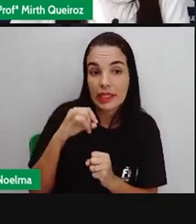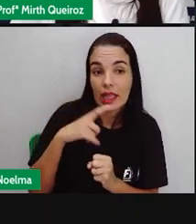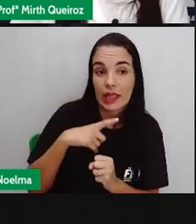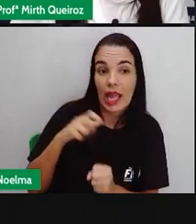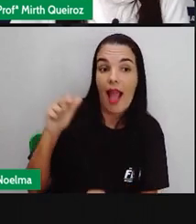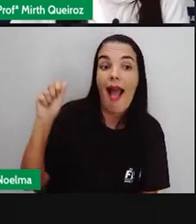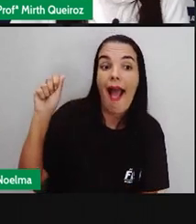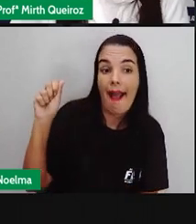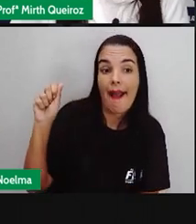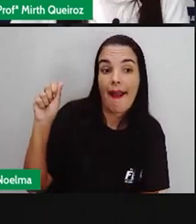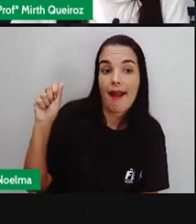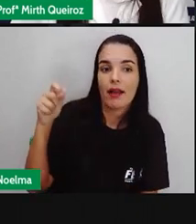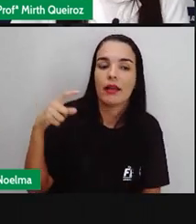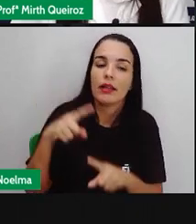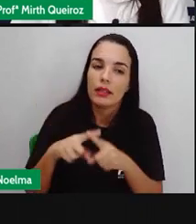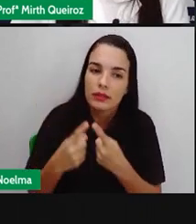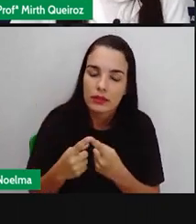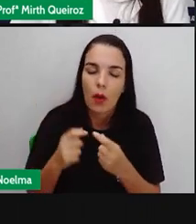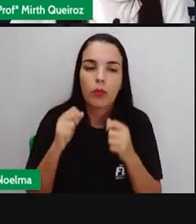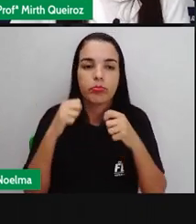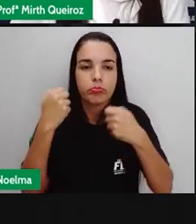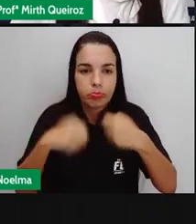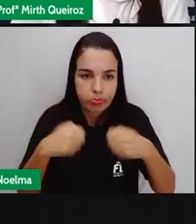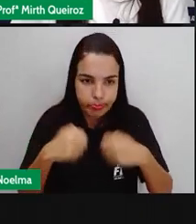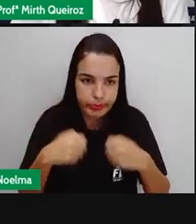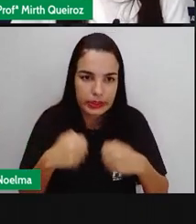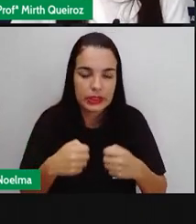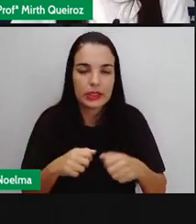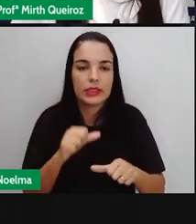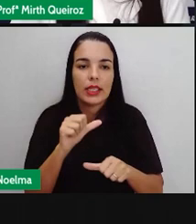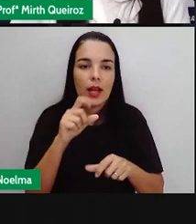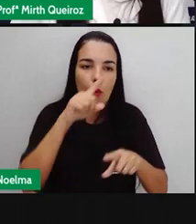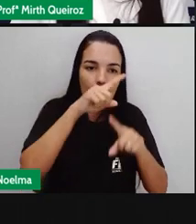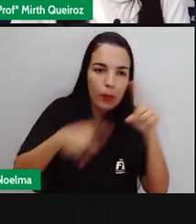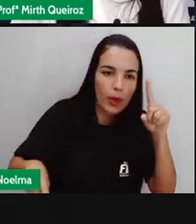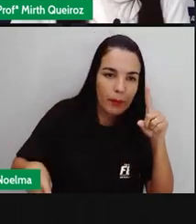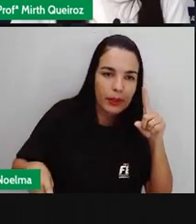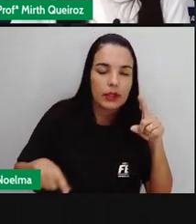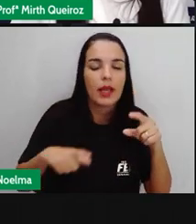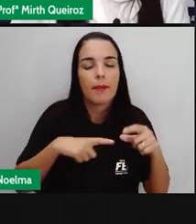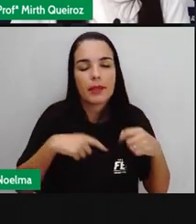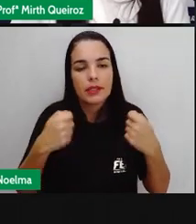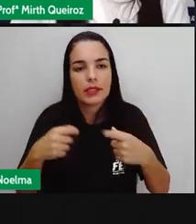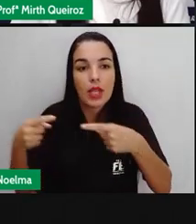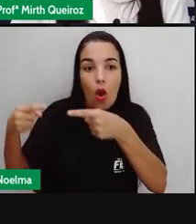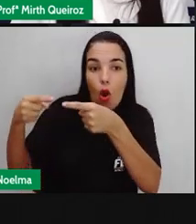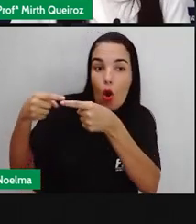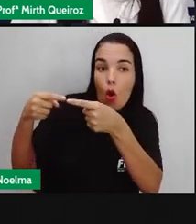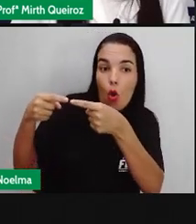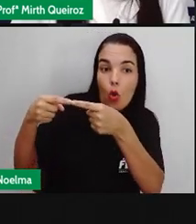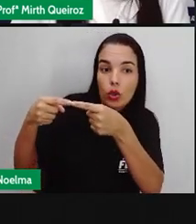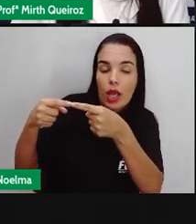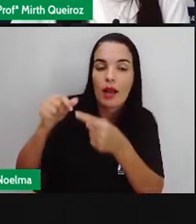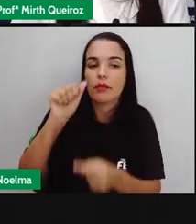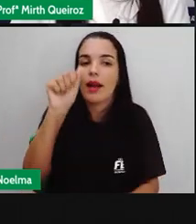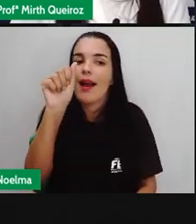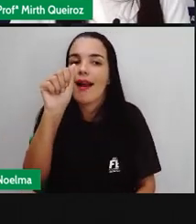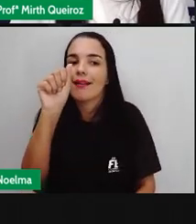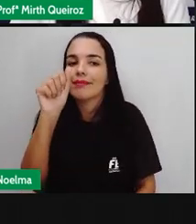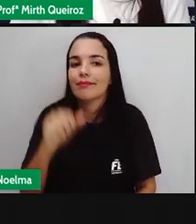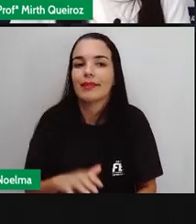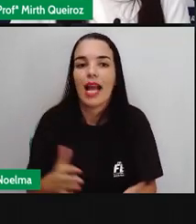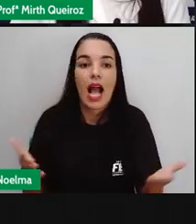Mas como tem um A entrada, aí o proibida tem que concordar aí com A entrada.